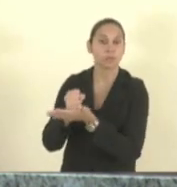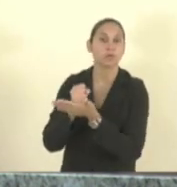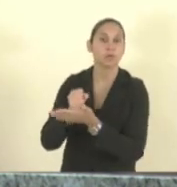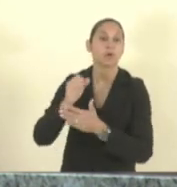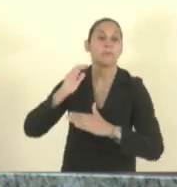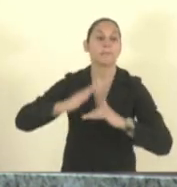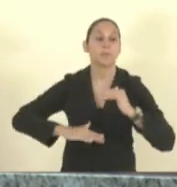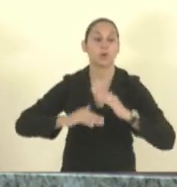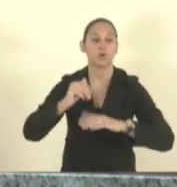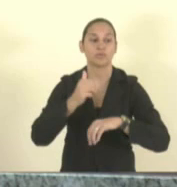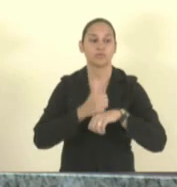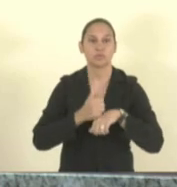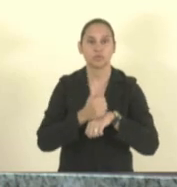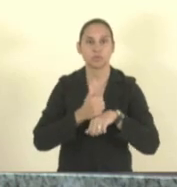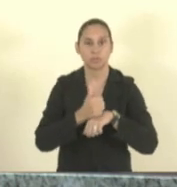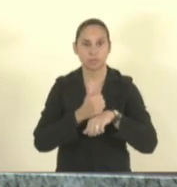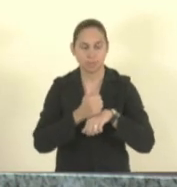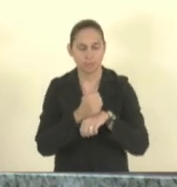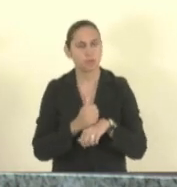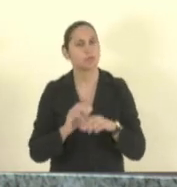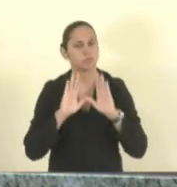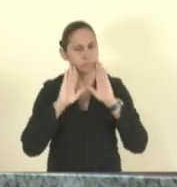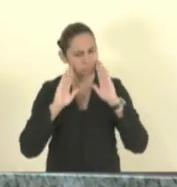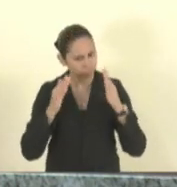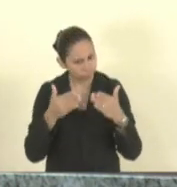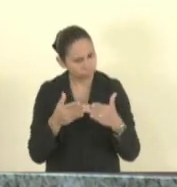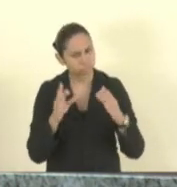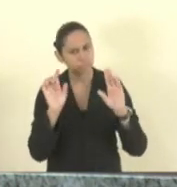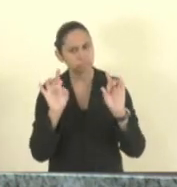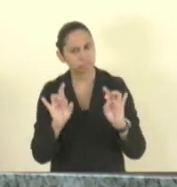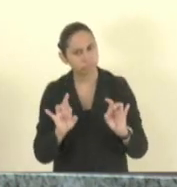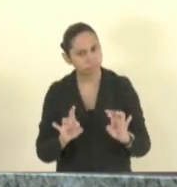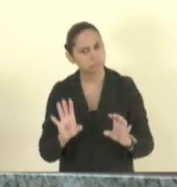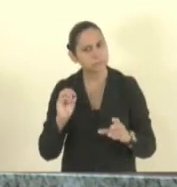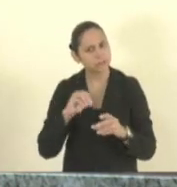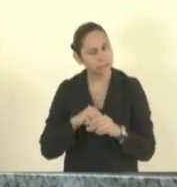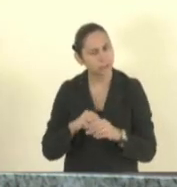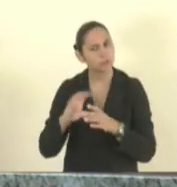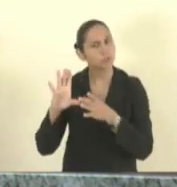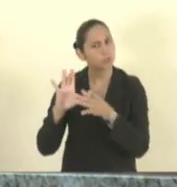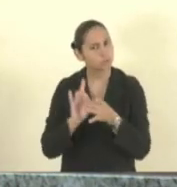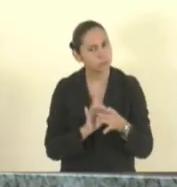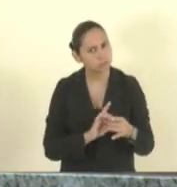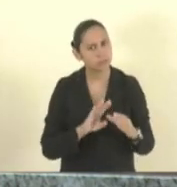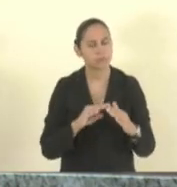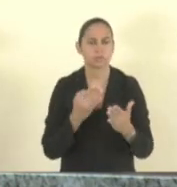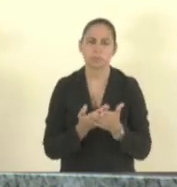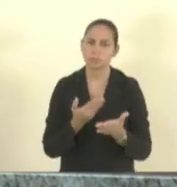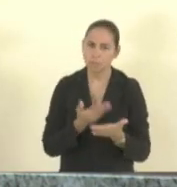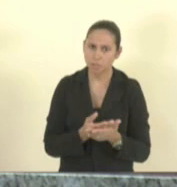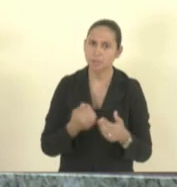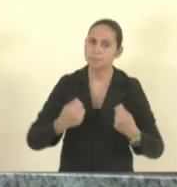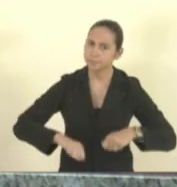profissional especializado no contexto escolar então precisa